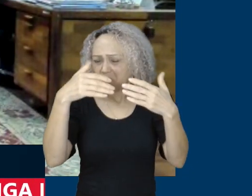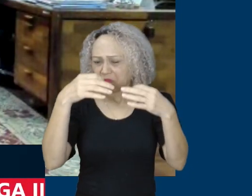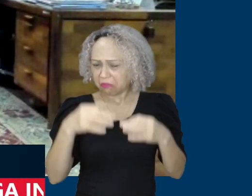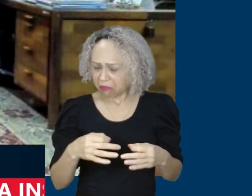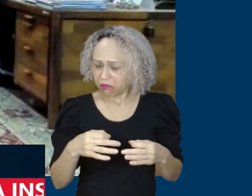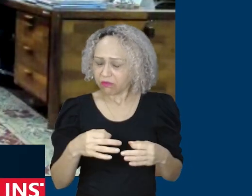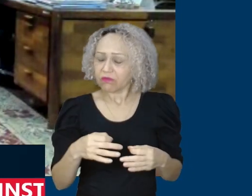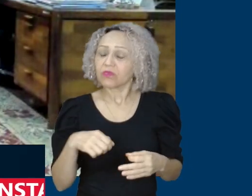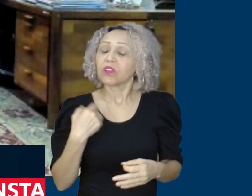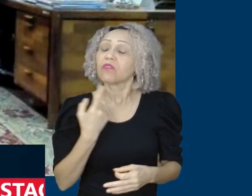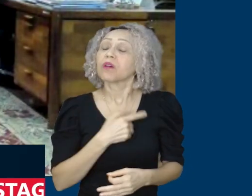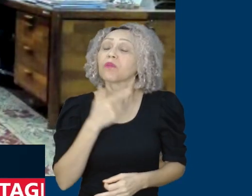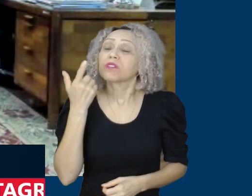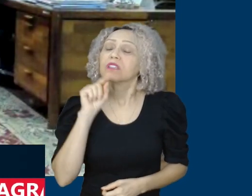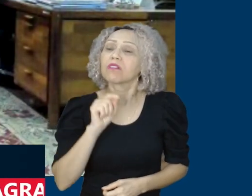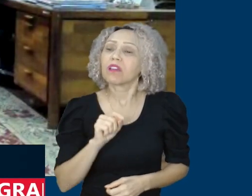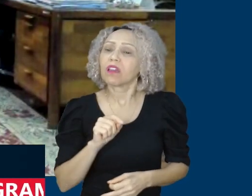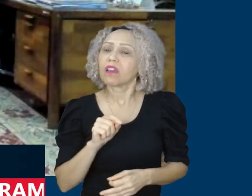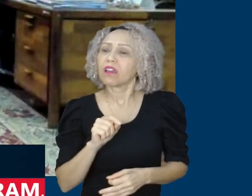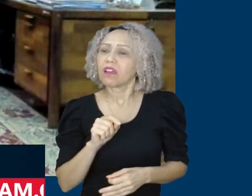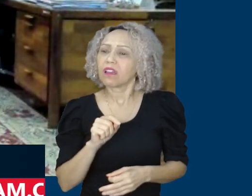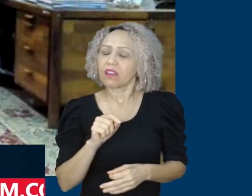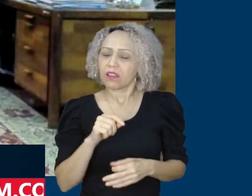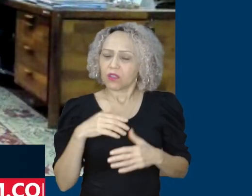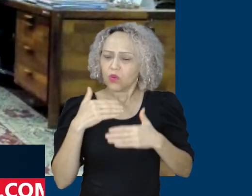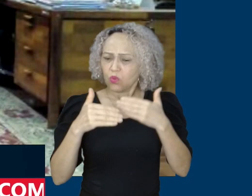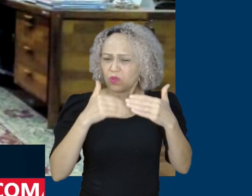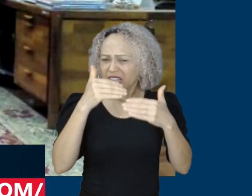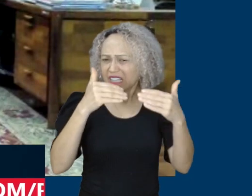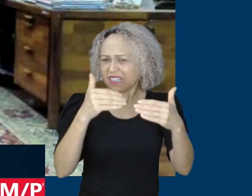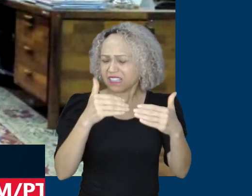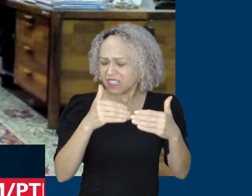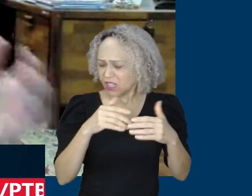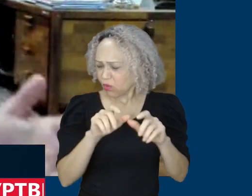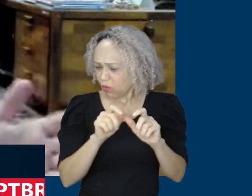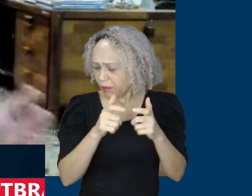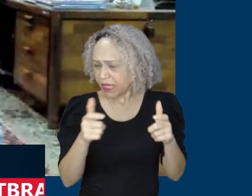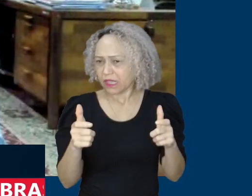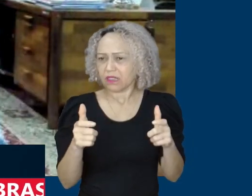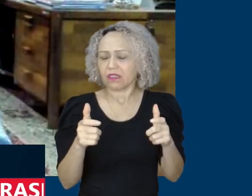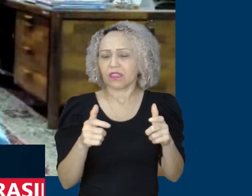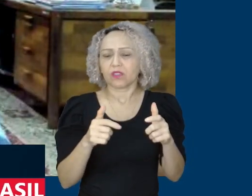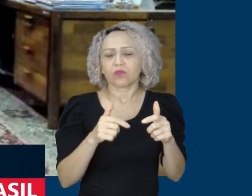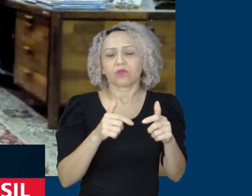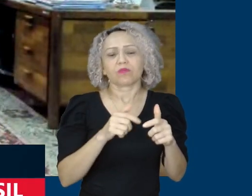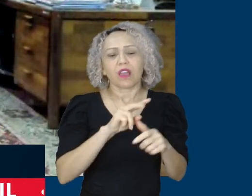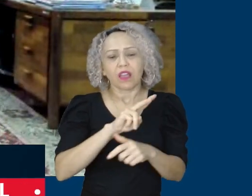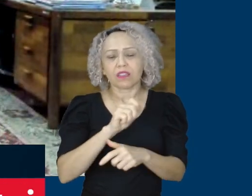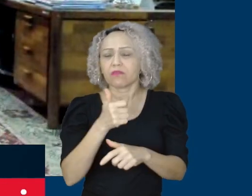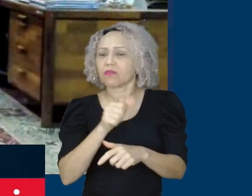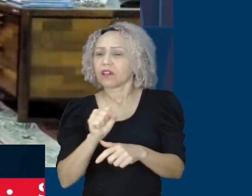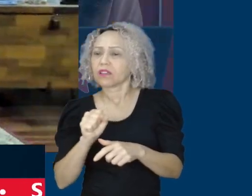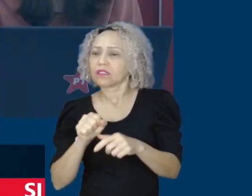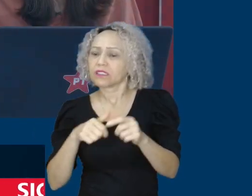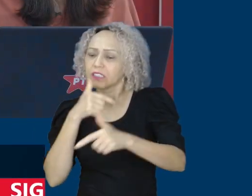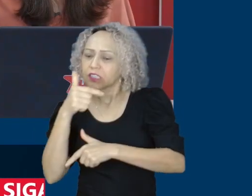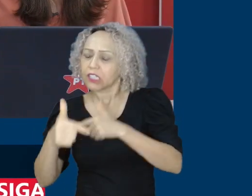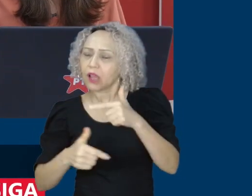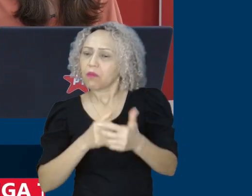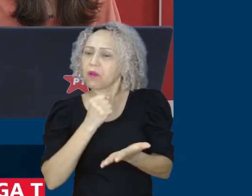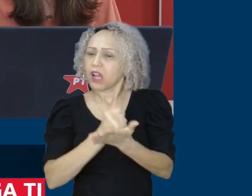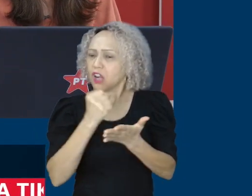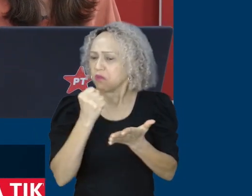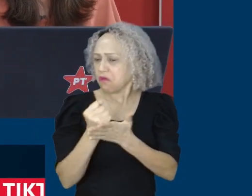falando de continuar crescendo o estoque de empresas formais no Brasil e é isso que nós estamos trabalhando. Outra